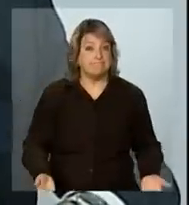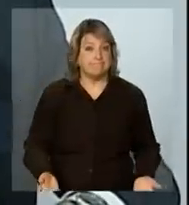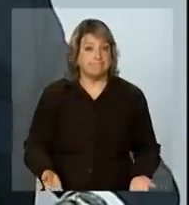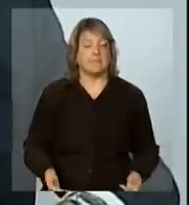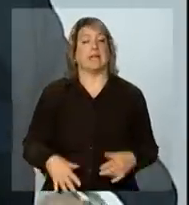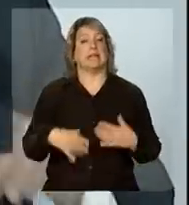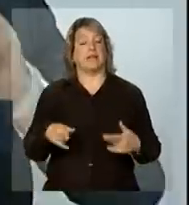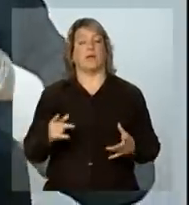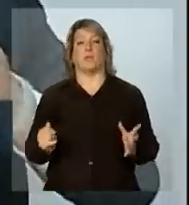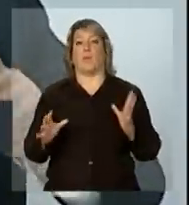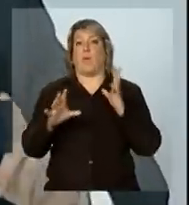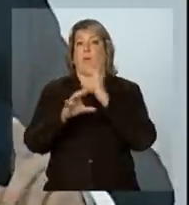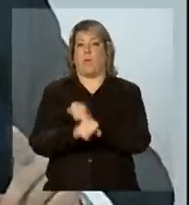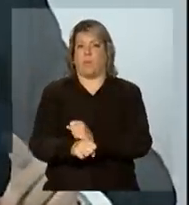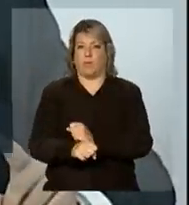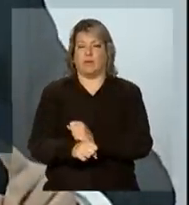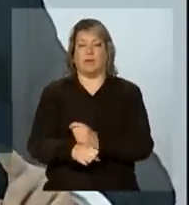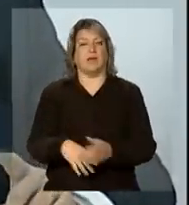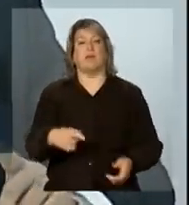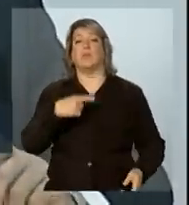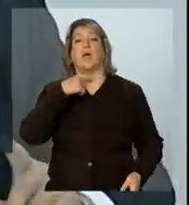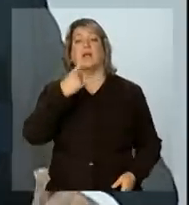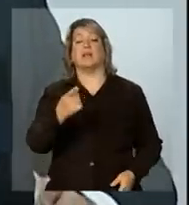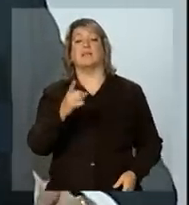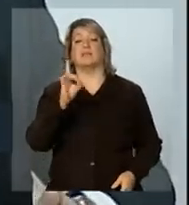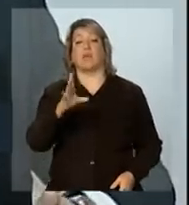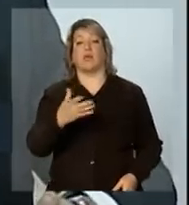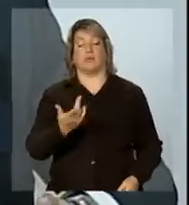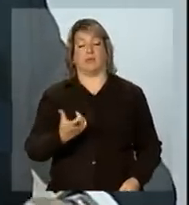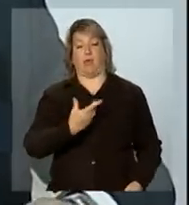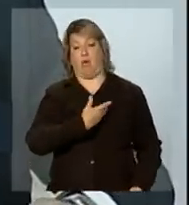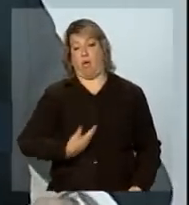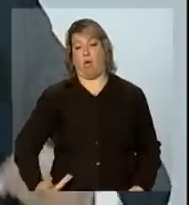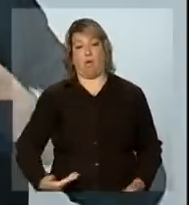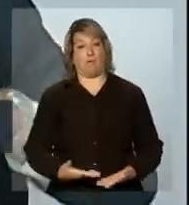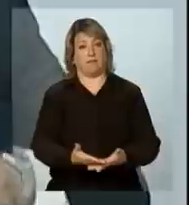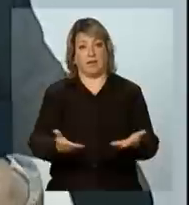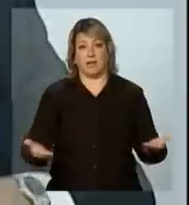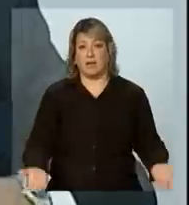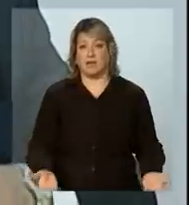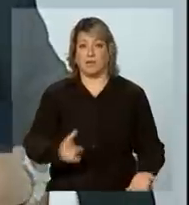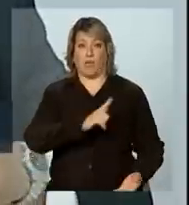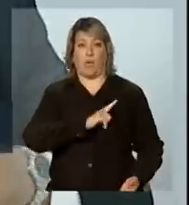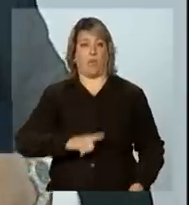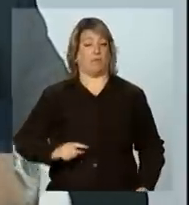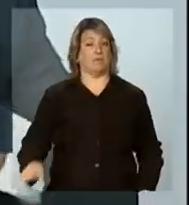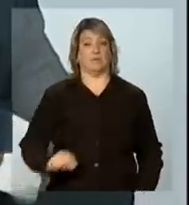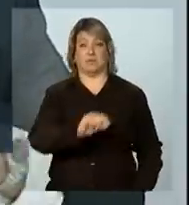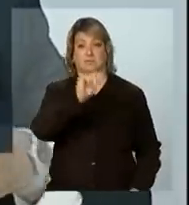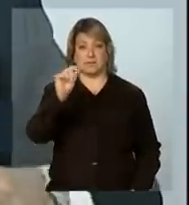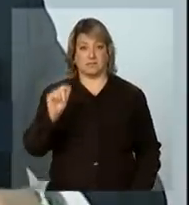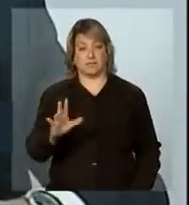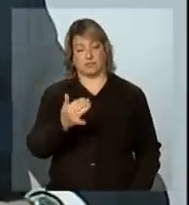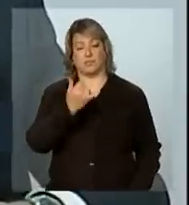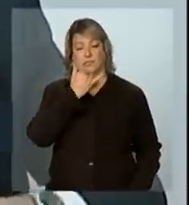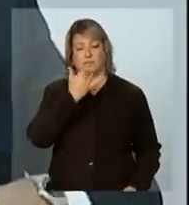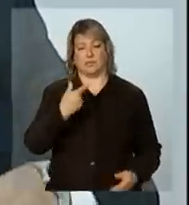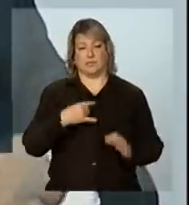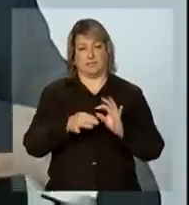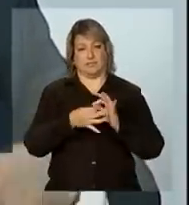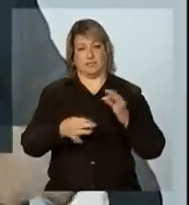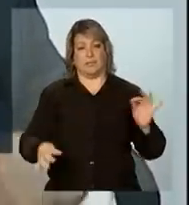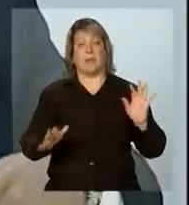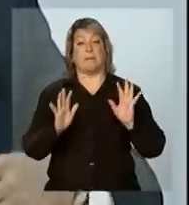Então, é um somatório que não adianta ser só dos governos. A gente aqui, ministro Fernando Bezerra, desculpe me alongar aqui na